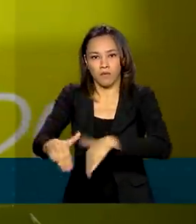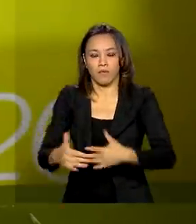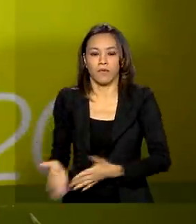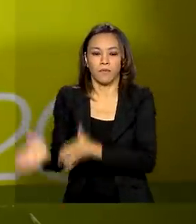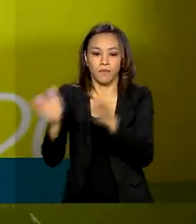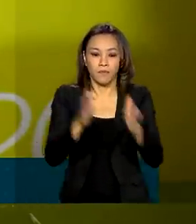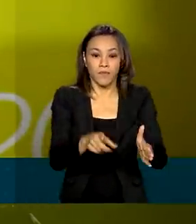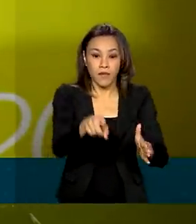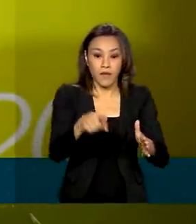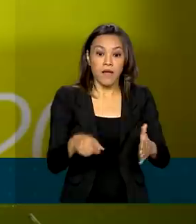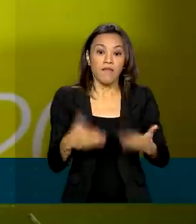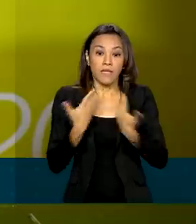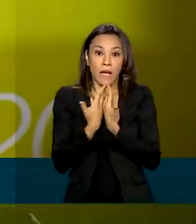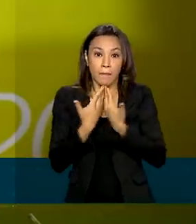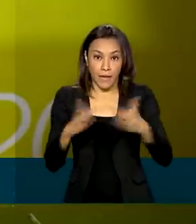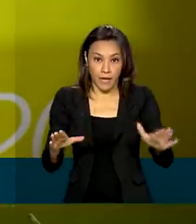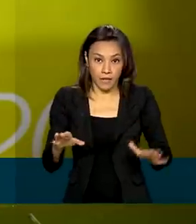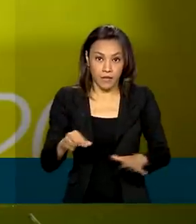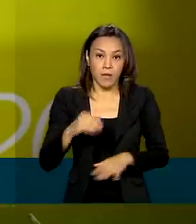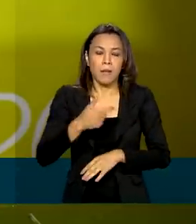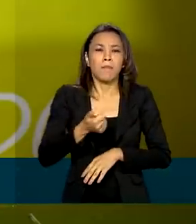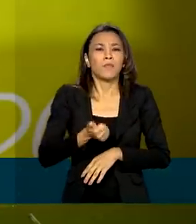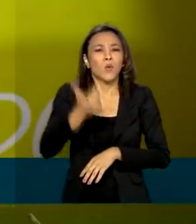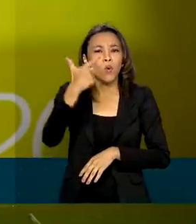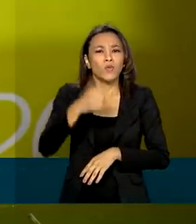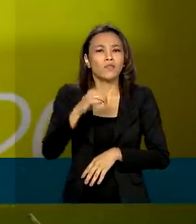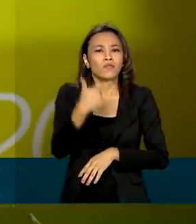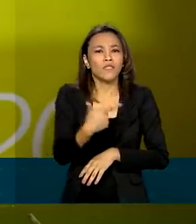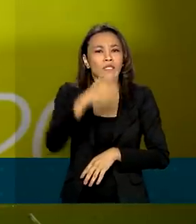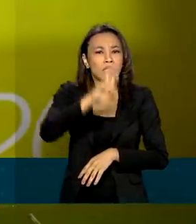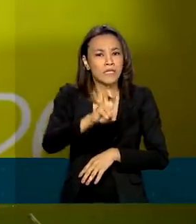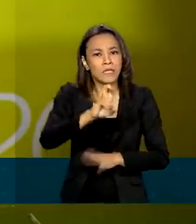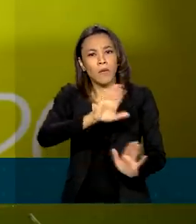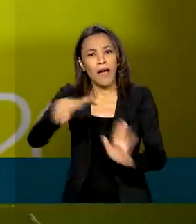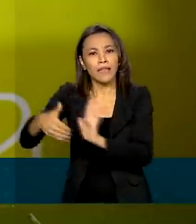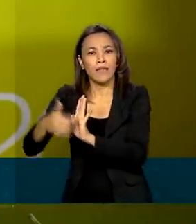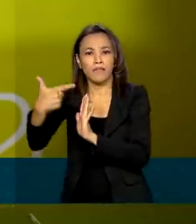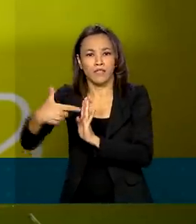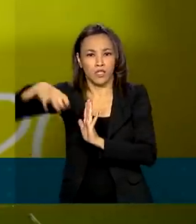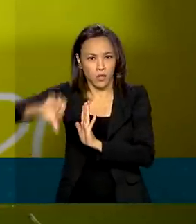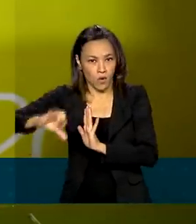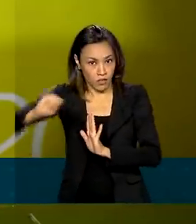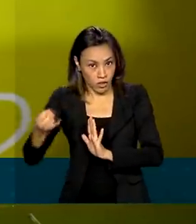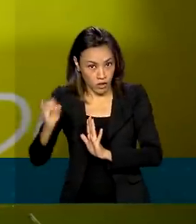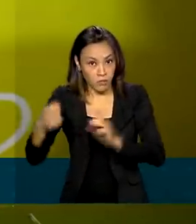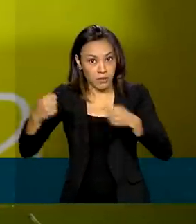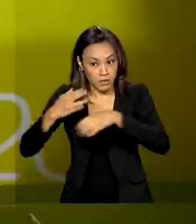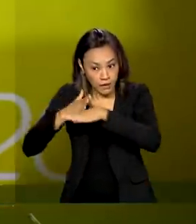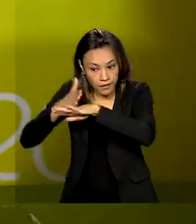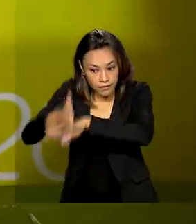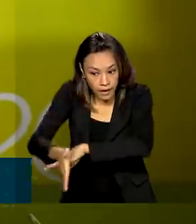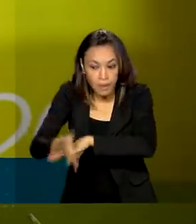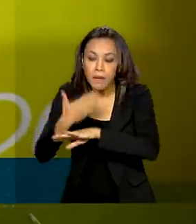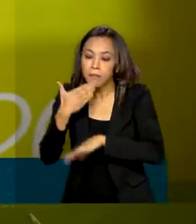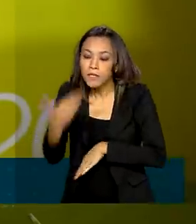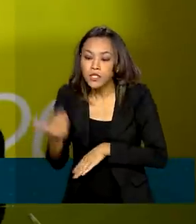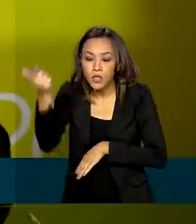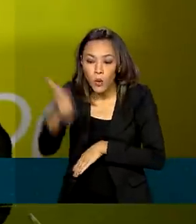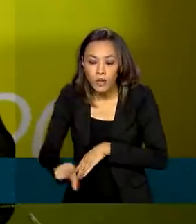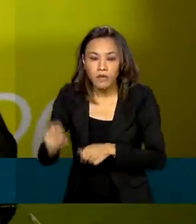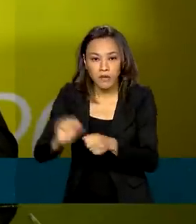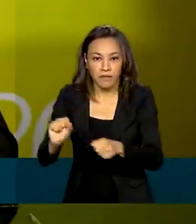partir de meio-dia de 25 de janeiro até 29 de janeiro. Ele deverá entrar e solicitar a reaplicação.